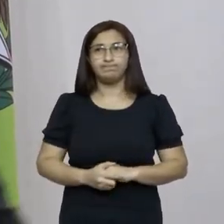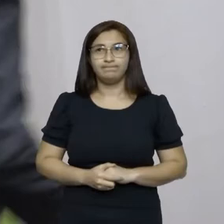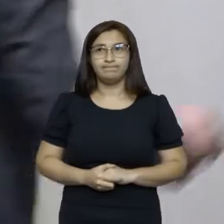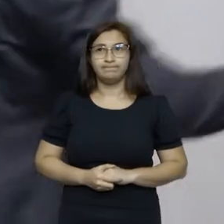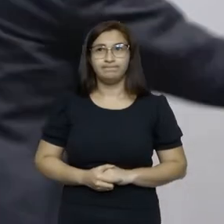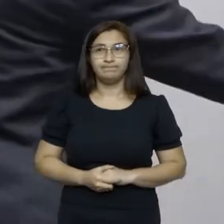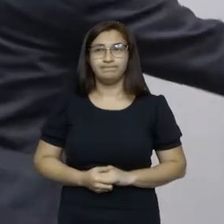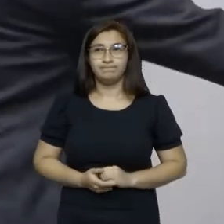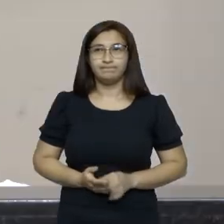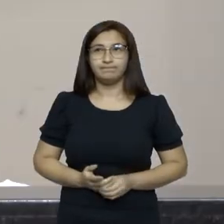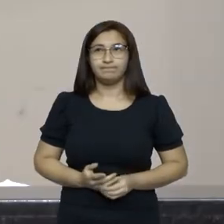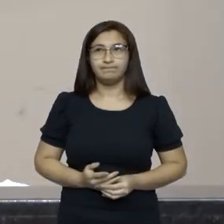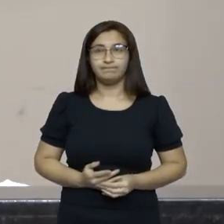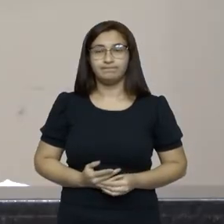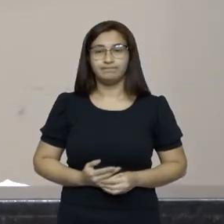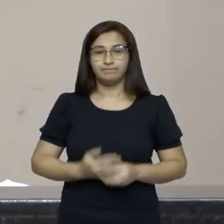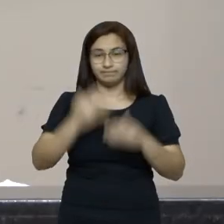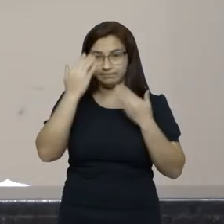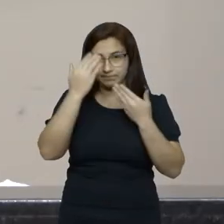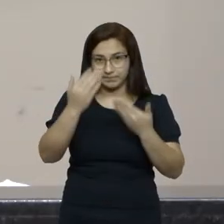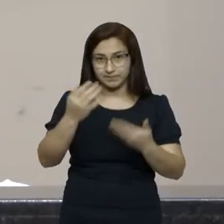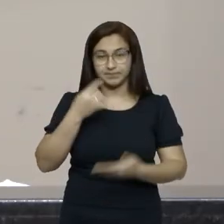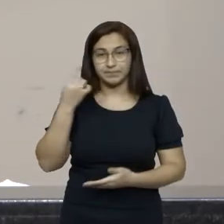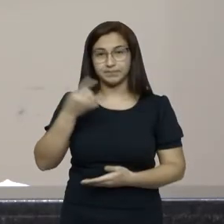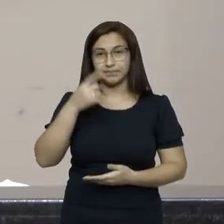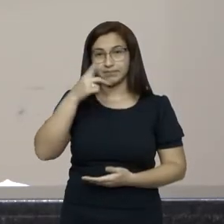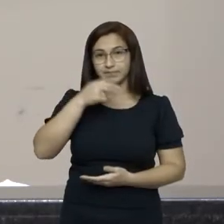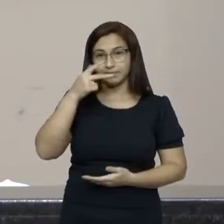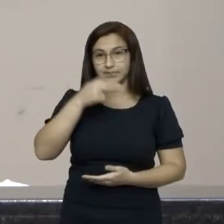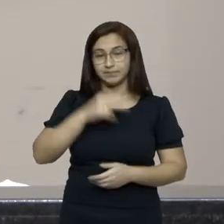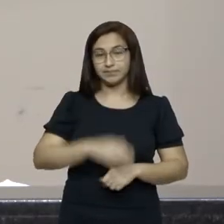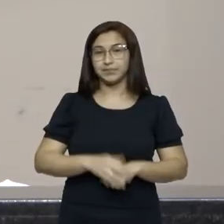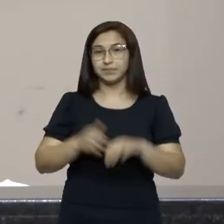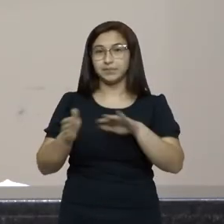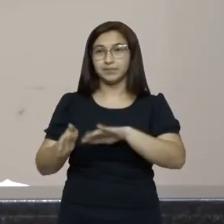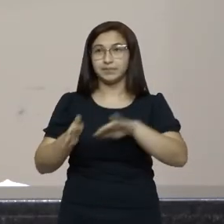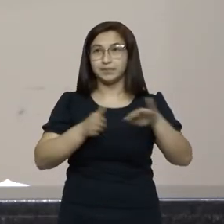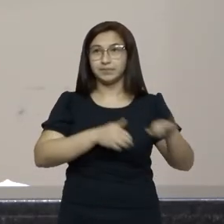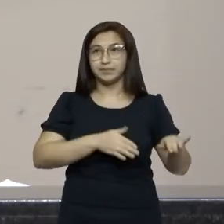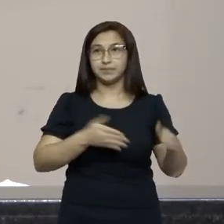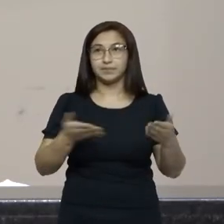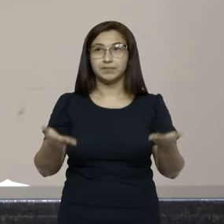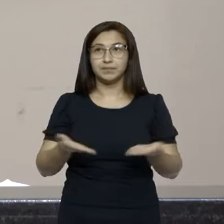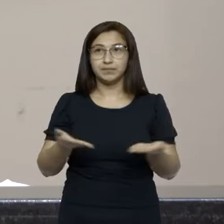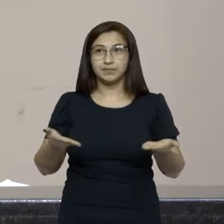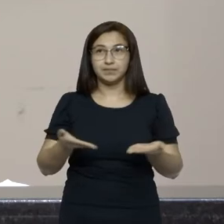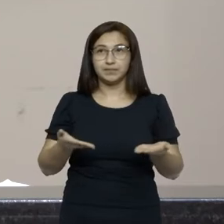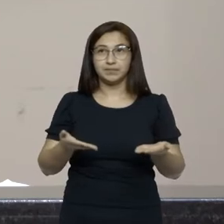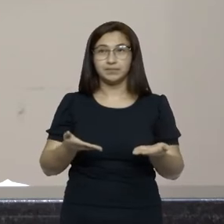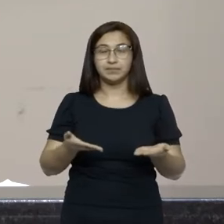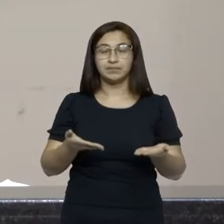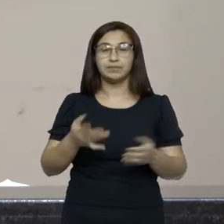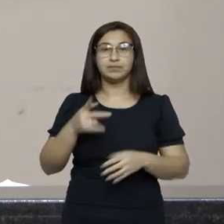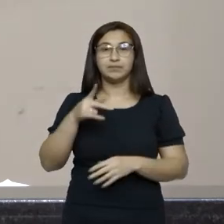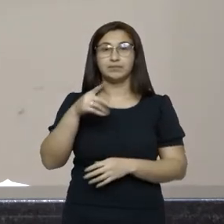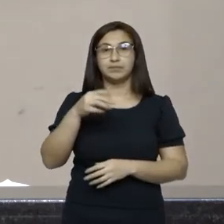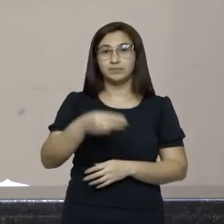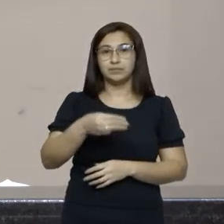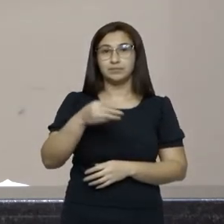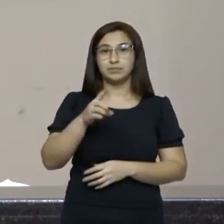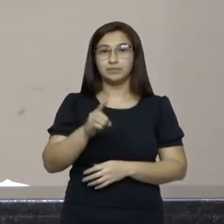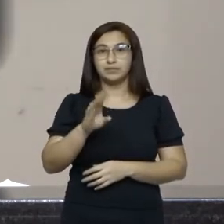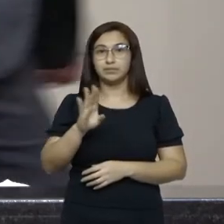Obrigado deputado Kennedy próximo horário já tínhamos falado do bloco MDB